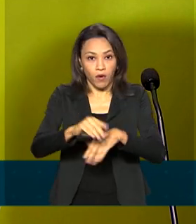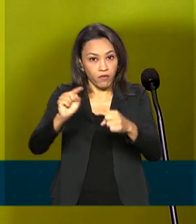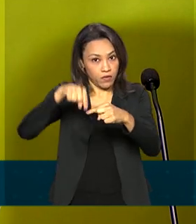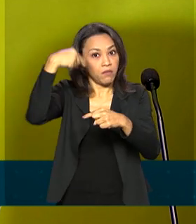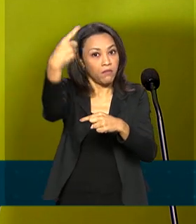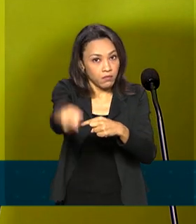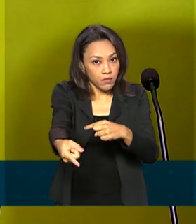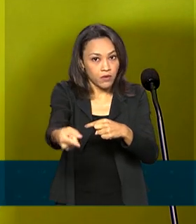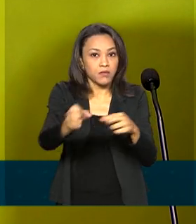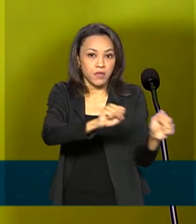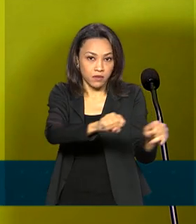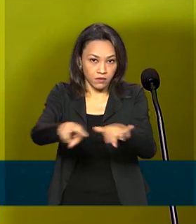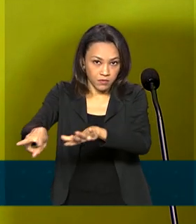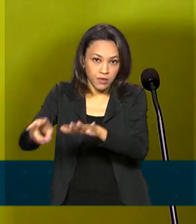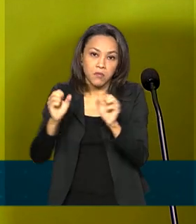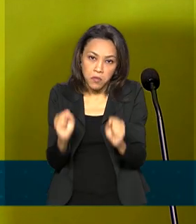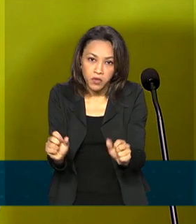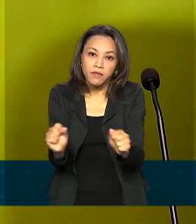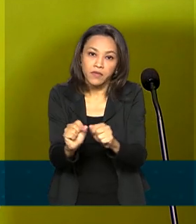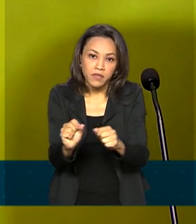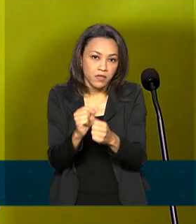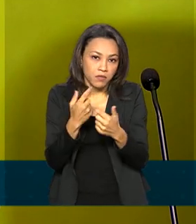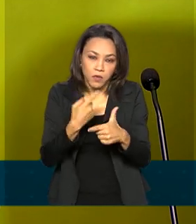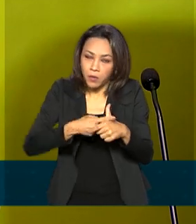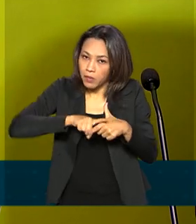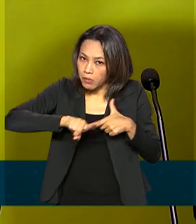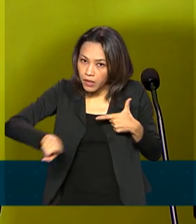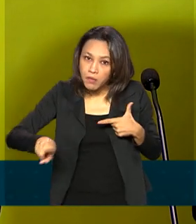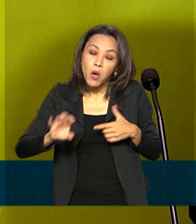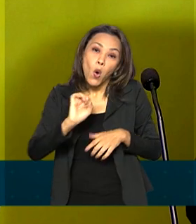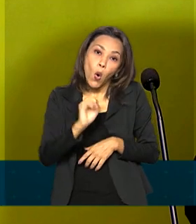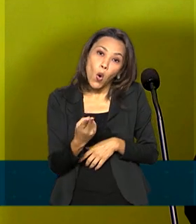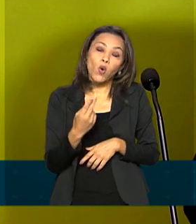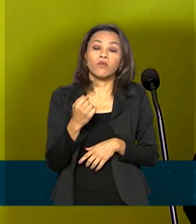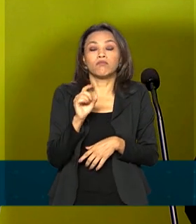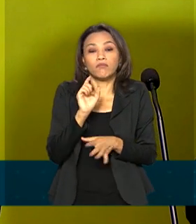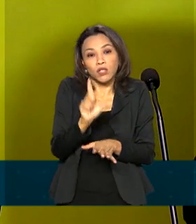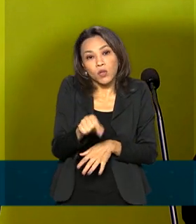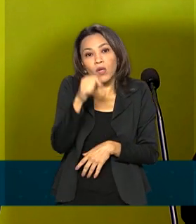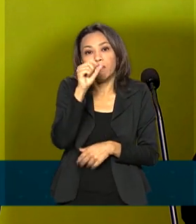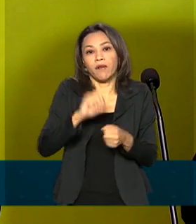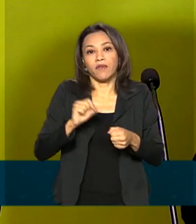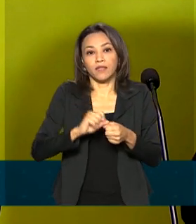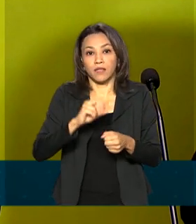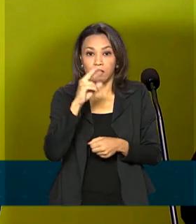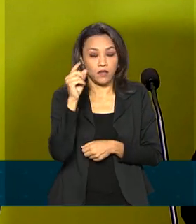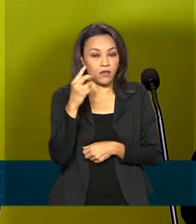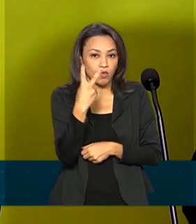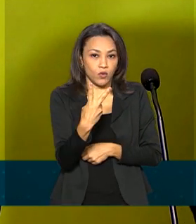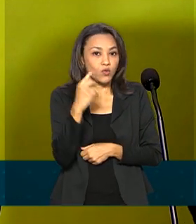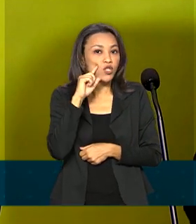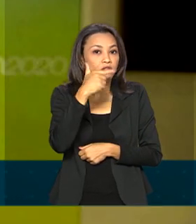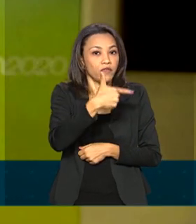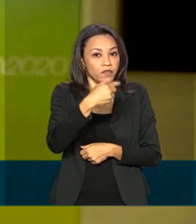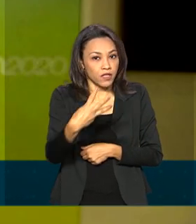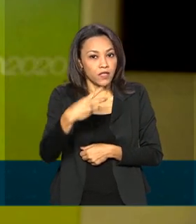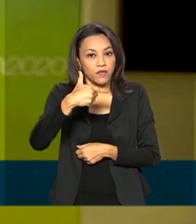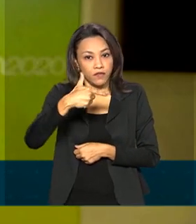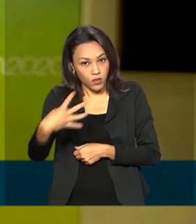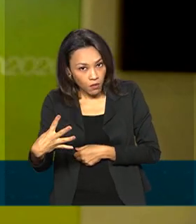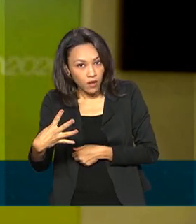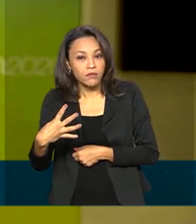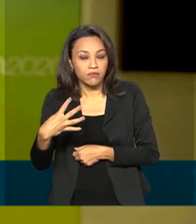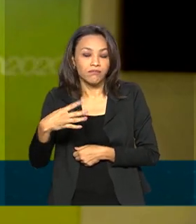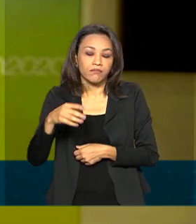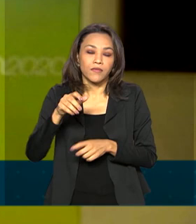ou optar por fazer as duas provas na reaplicação dia 23 e 24 em papel. Uma